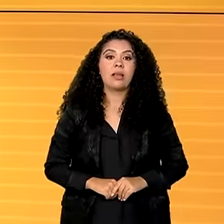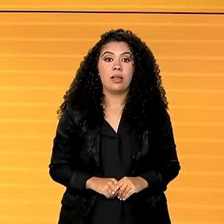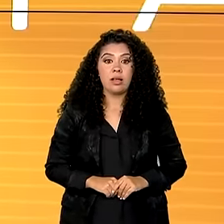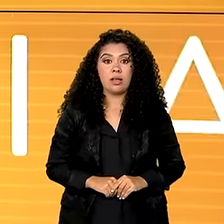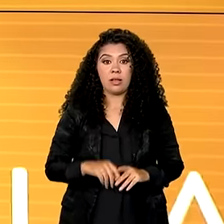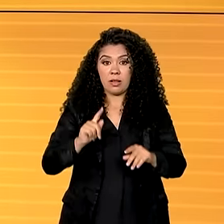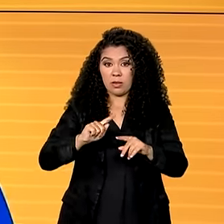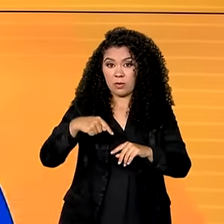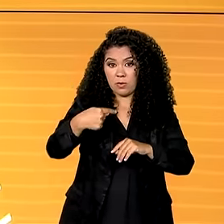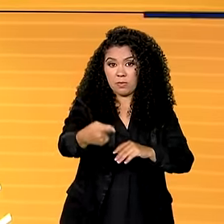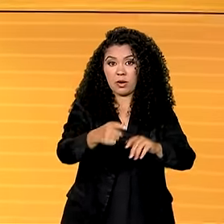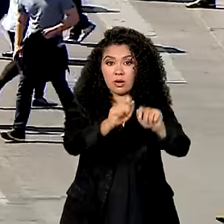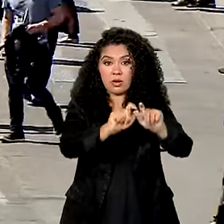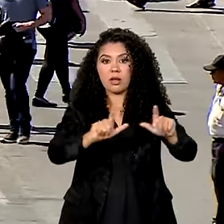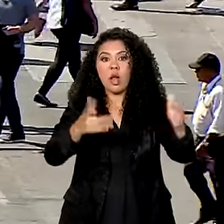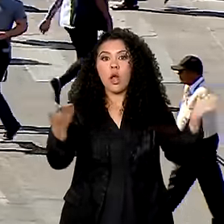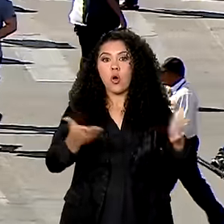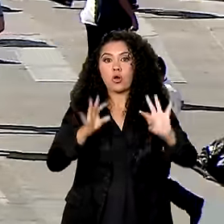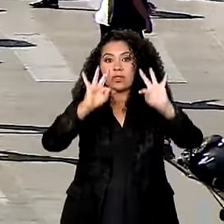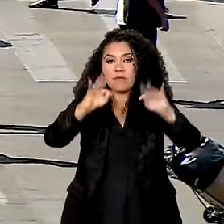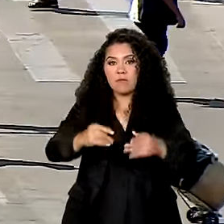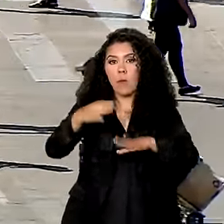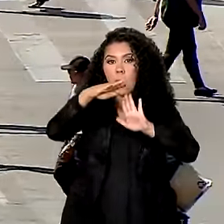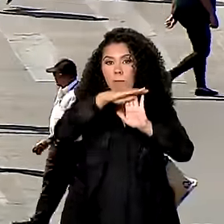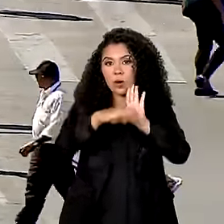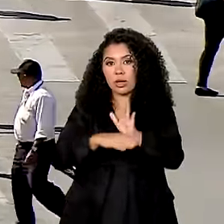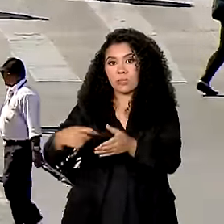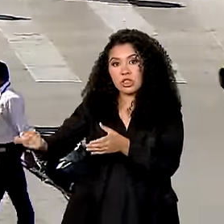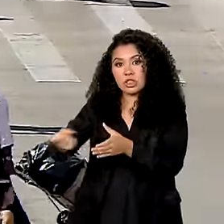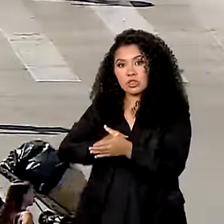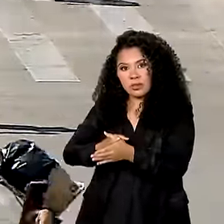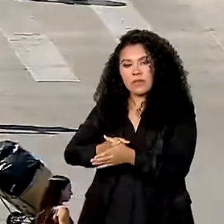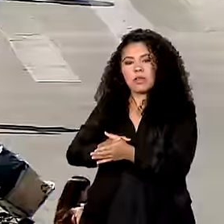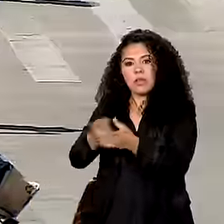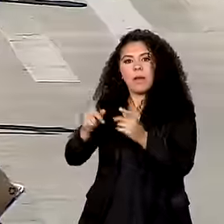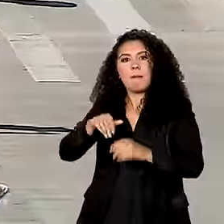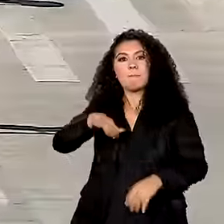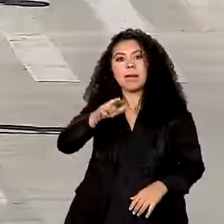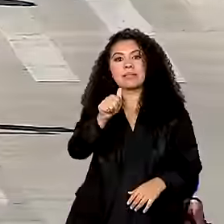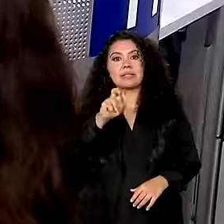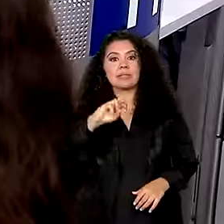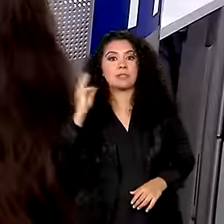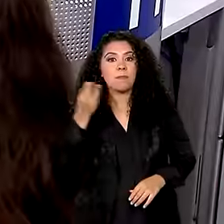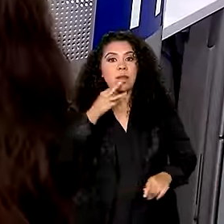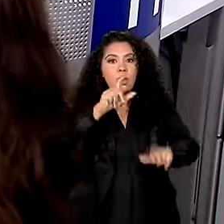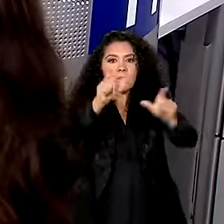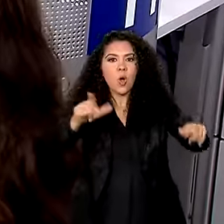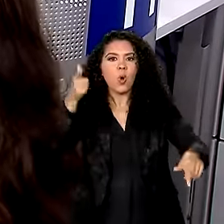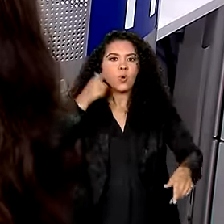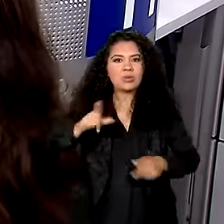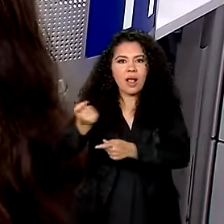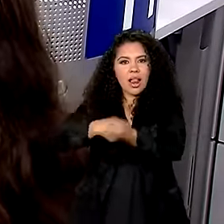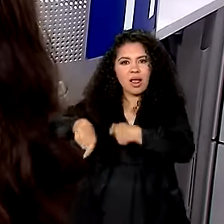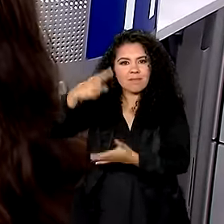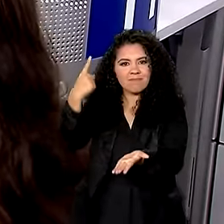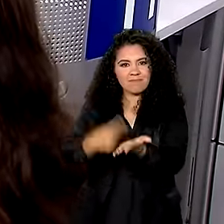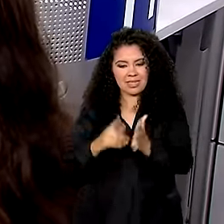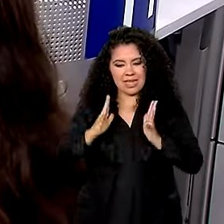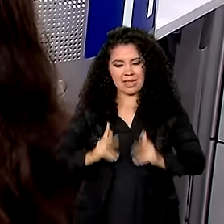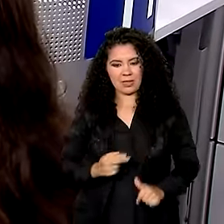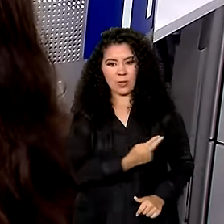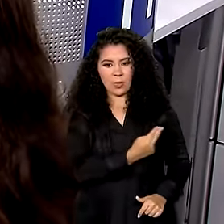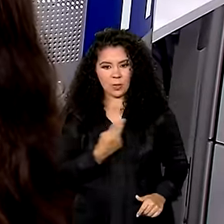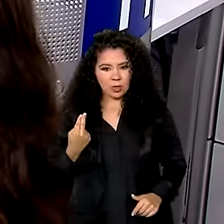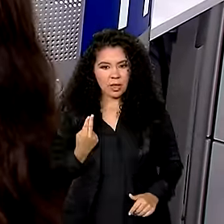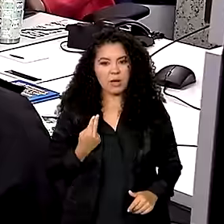veja, seguir termina hoje o programa Desenrola Brasil. Mais de 15 milhões de pessoas renegociaram as dívidas. E no quadro